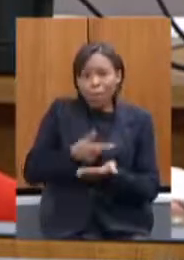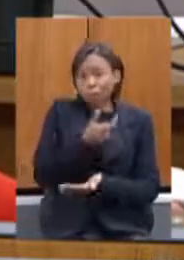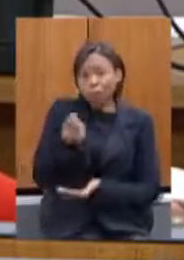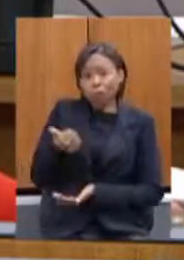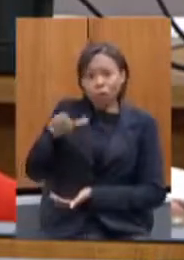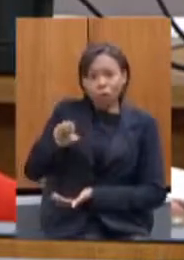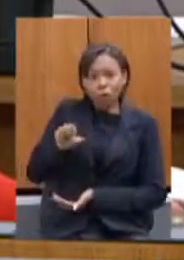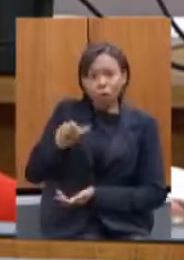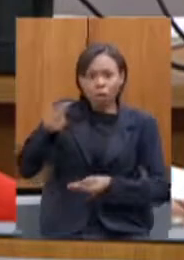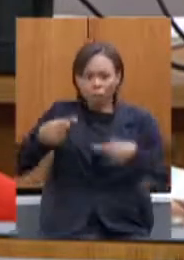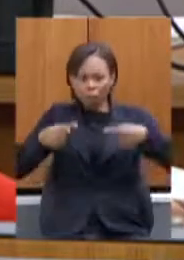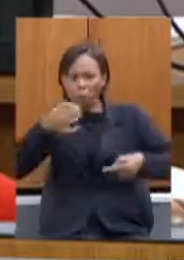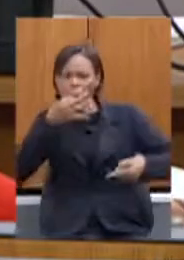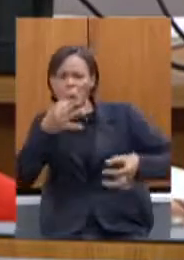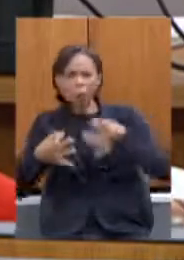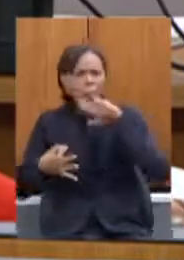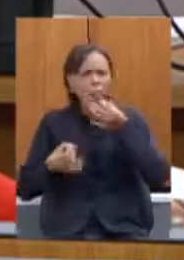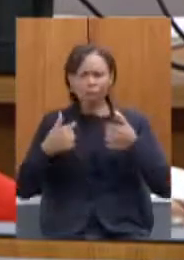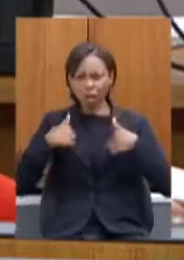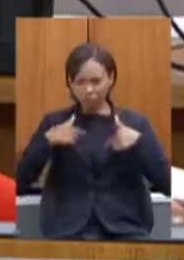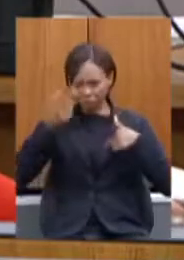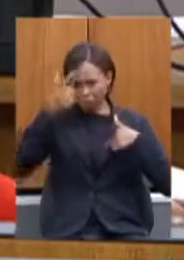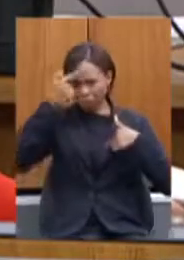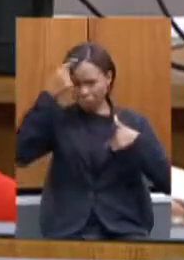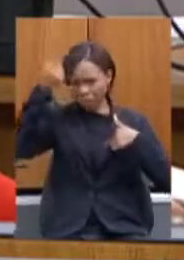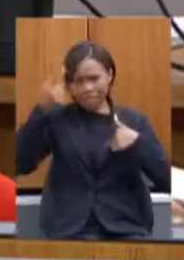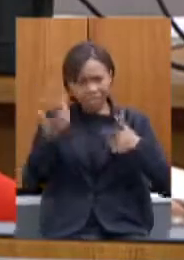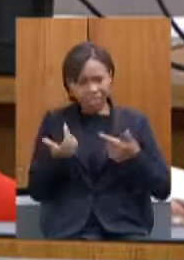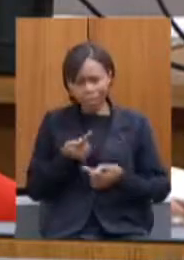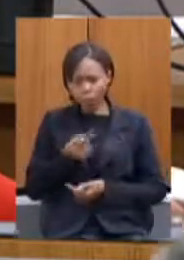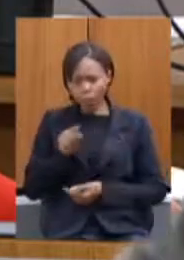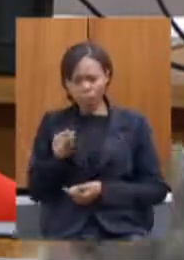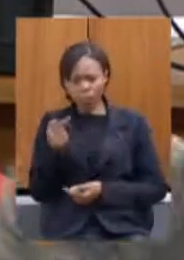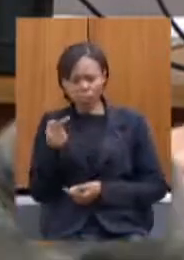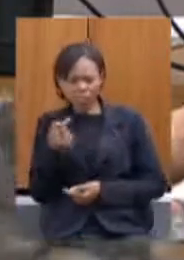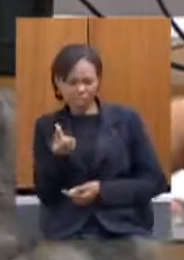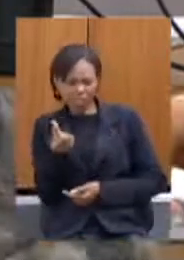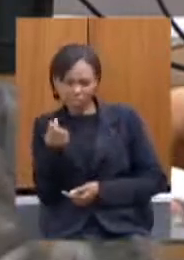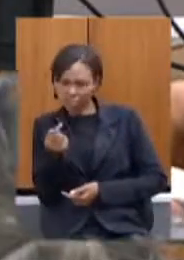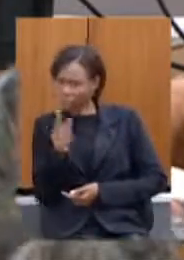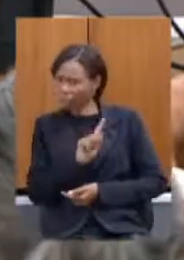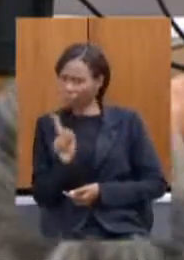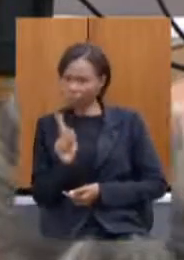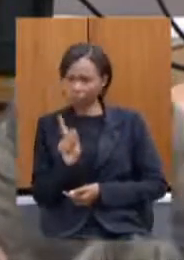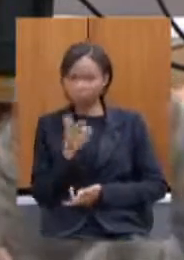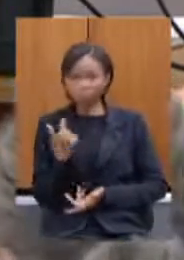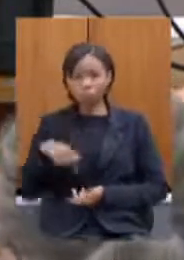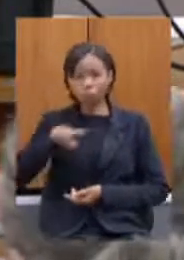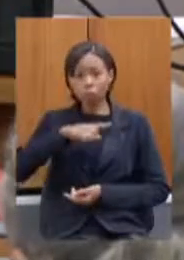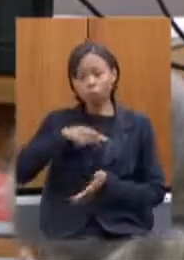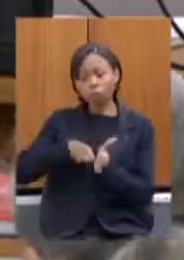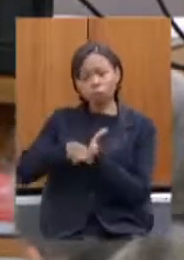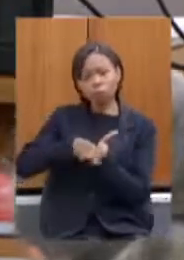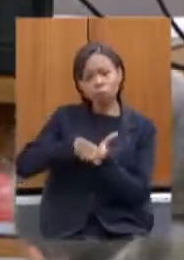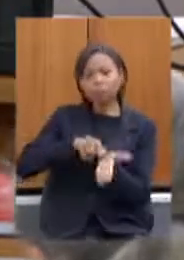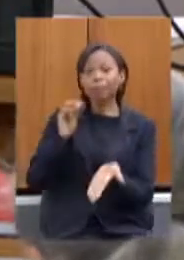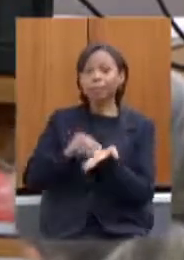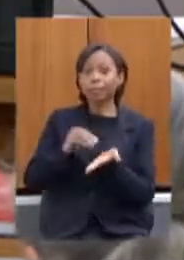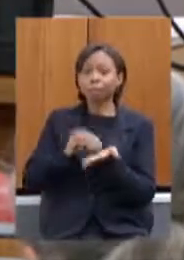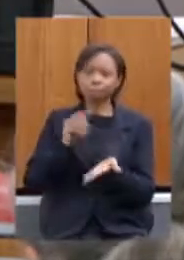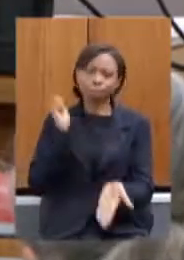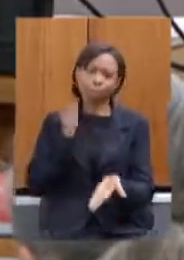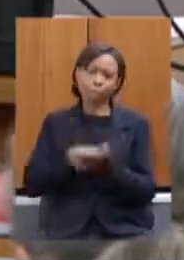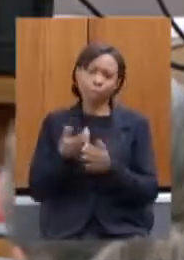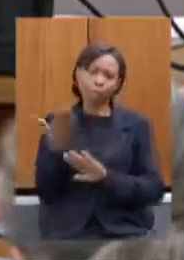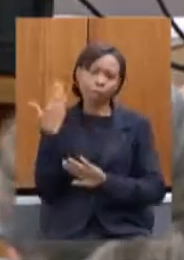é um de opinião eu não inventei 7,67% o que nós fizemos é o estudo retirando os restos a pagar de